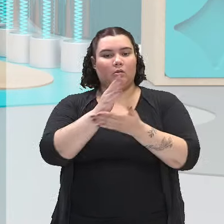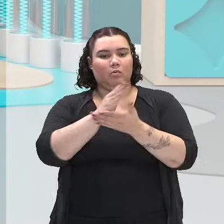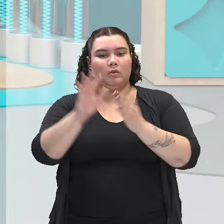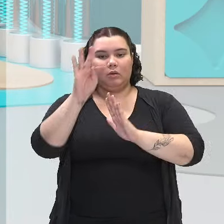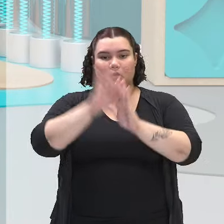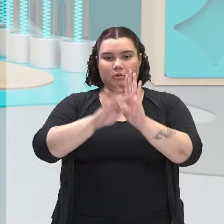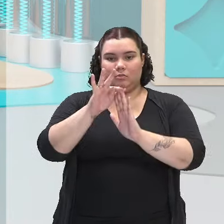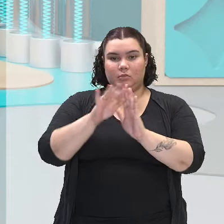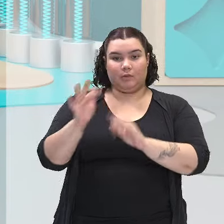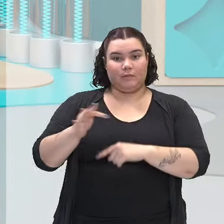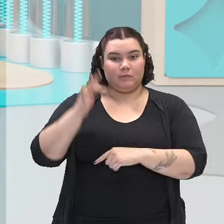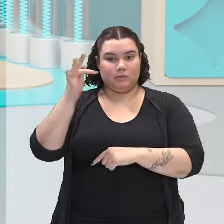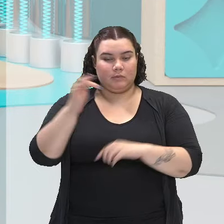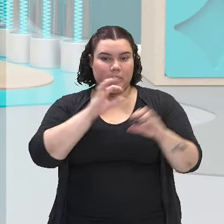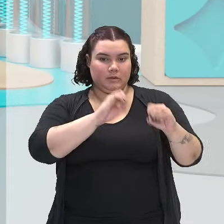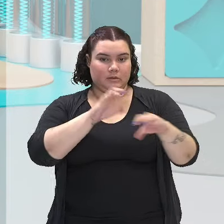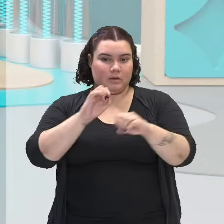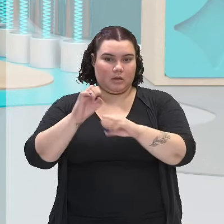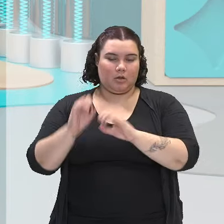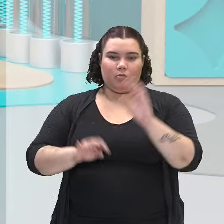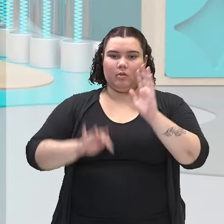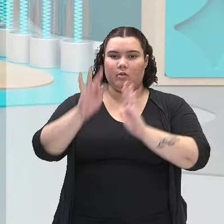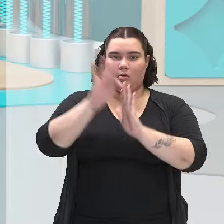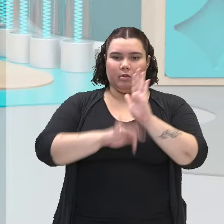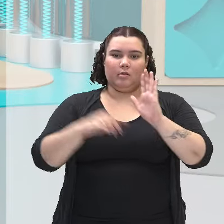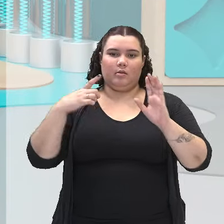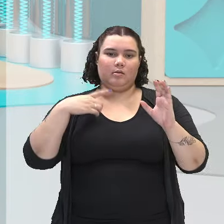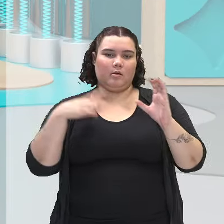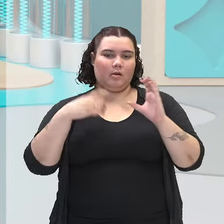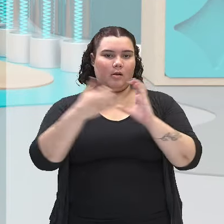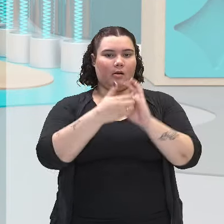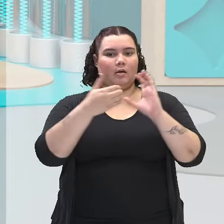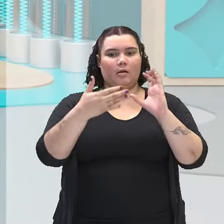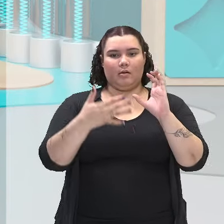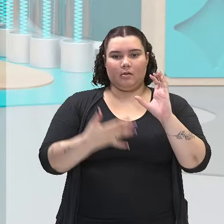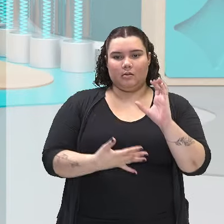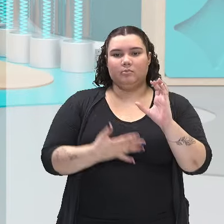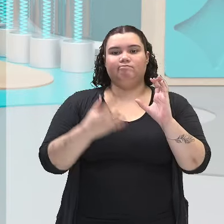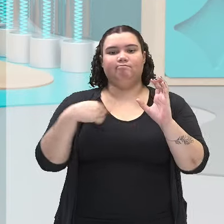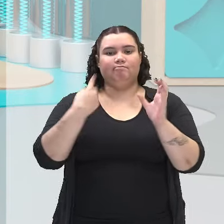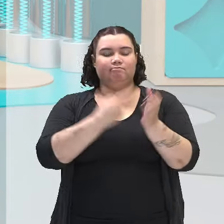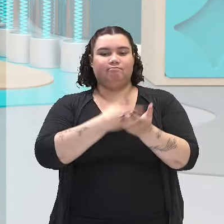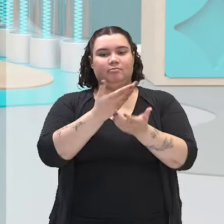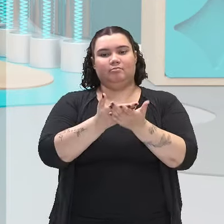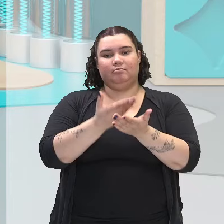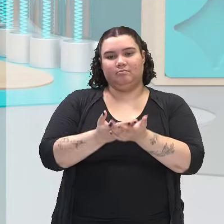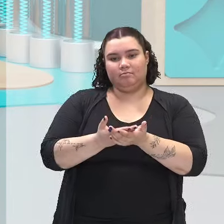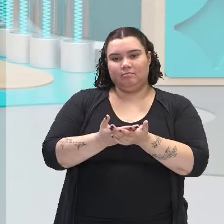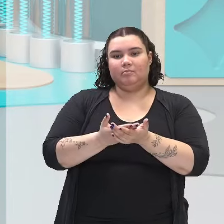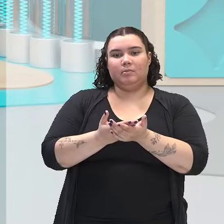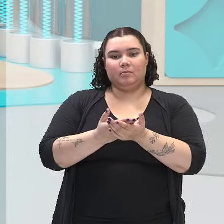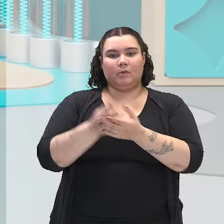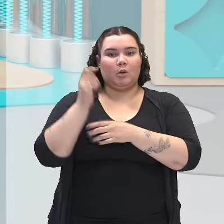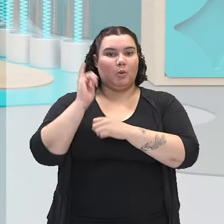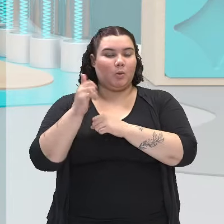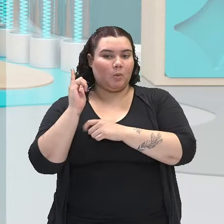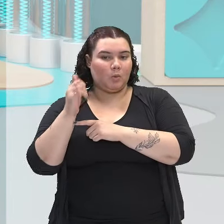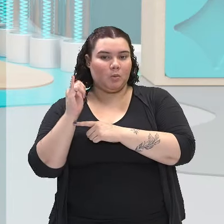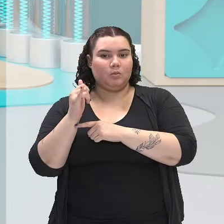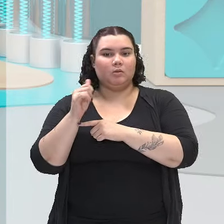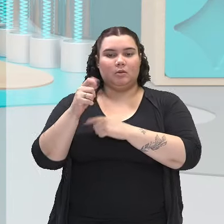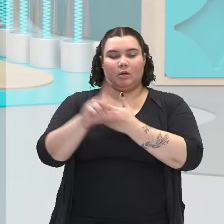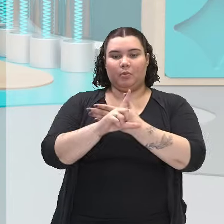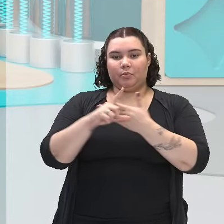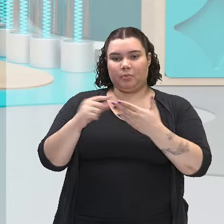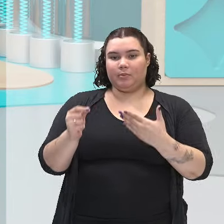trabalhar futuramente que vão ter essas características que nós vimos aí do conto da Astrid